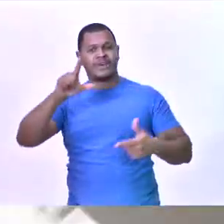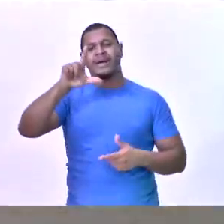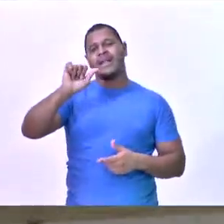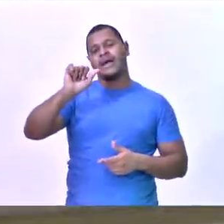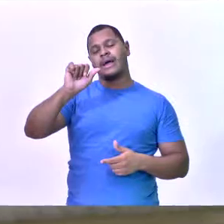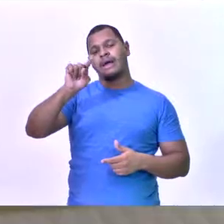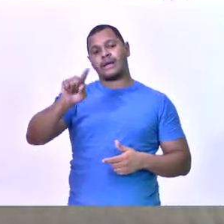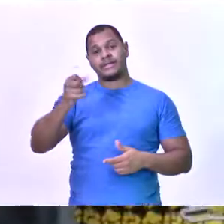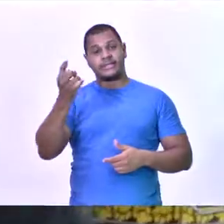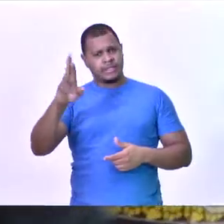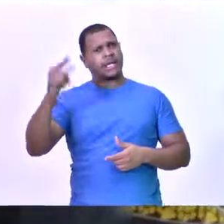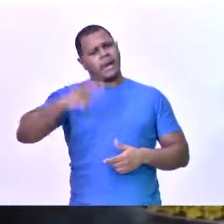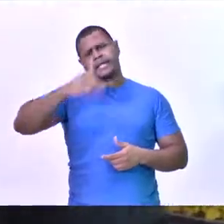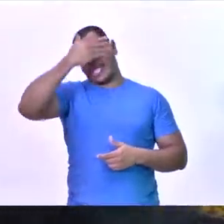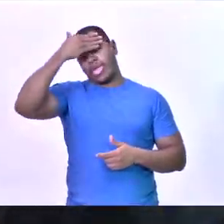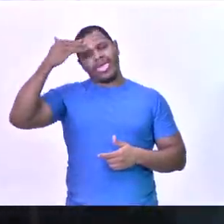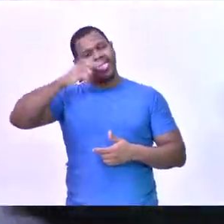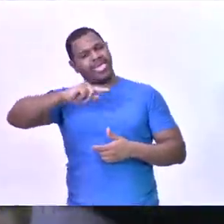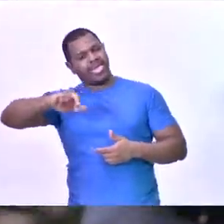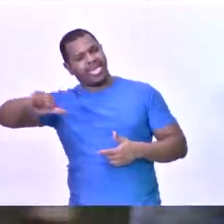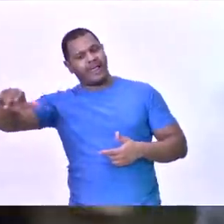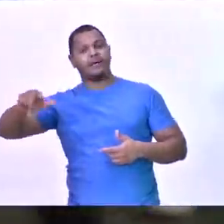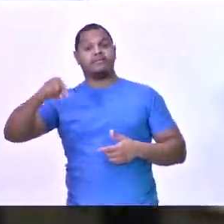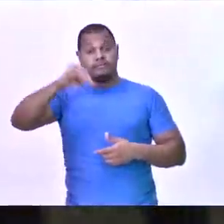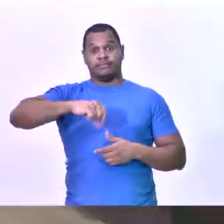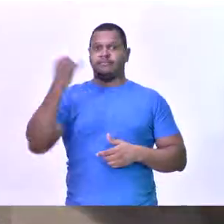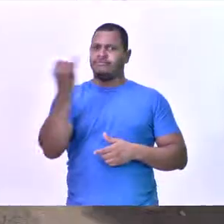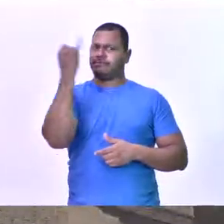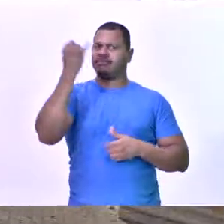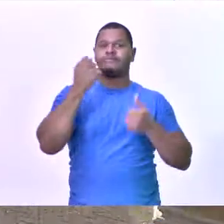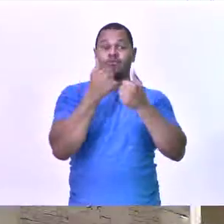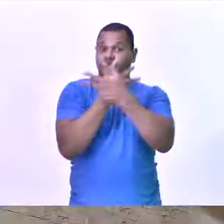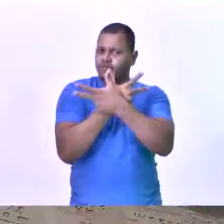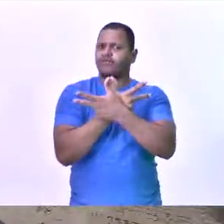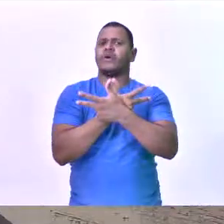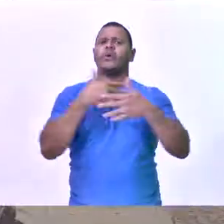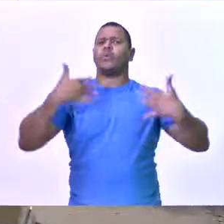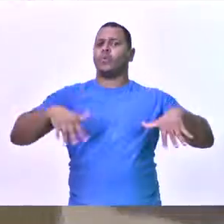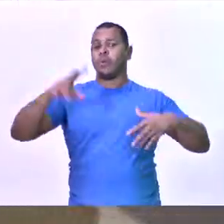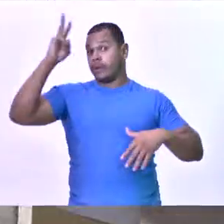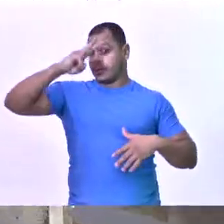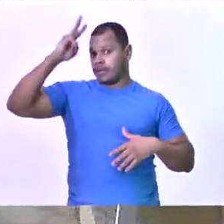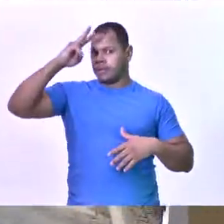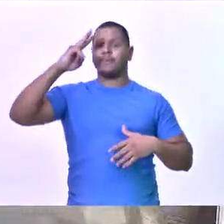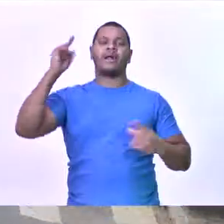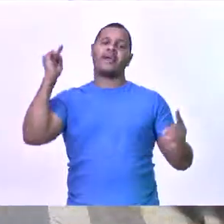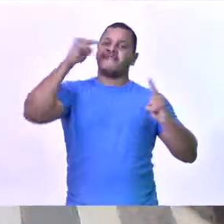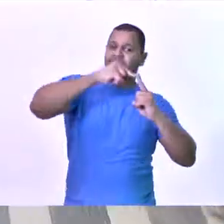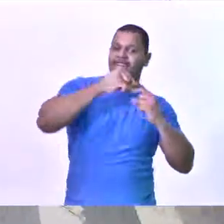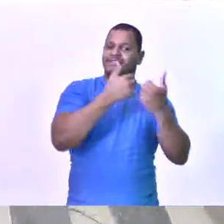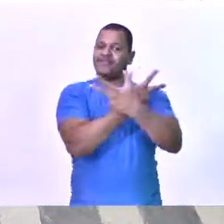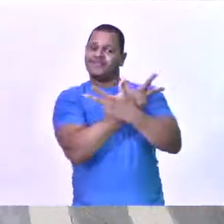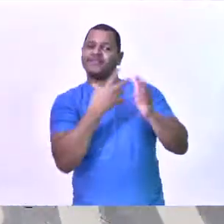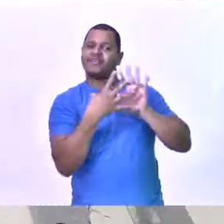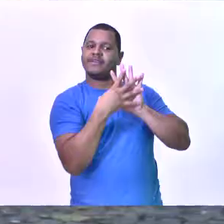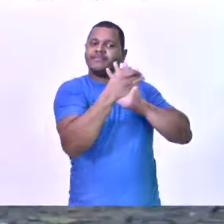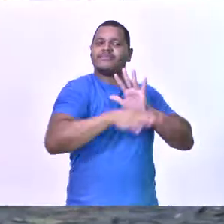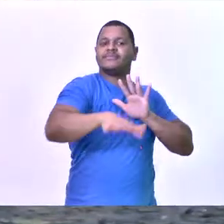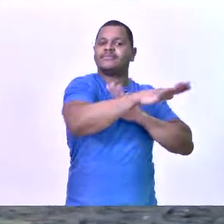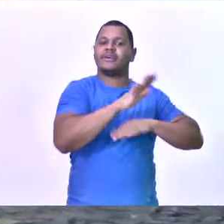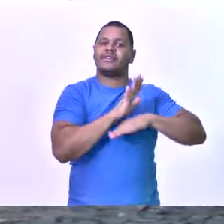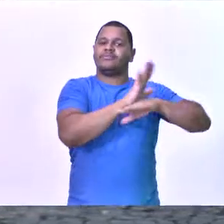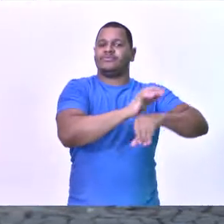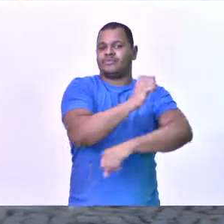lazer, entre outras. Vale destacar que a UFV também é referência na área de assistência estudantil